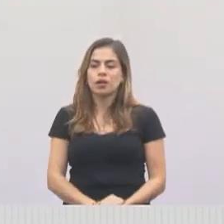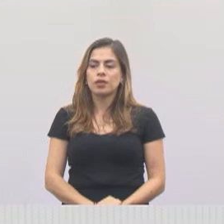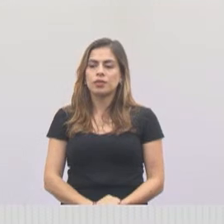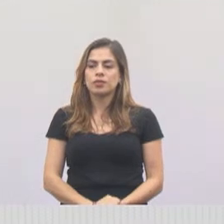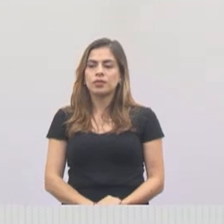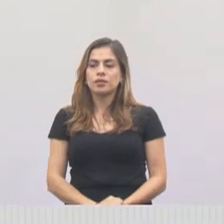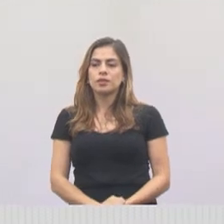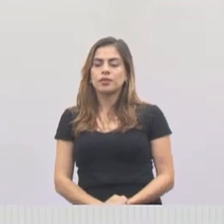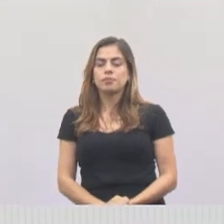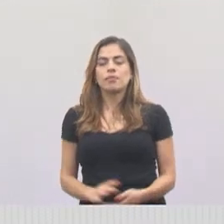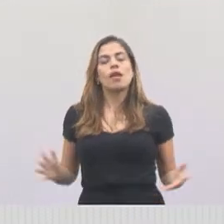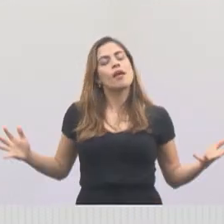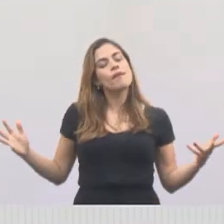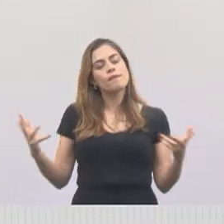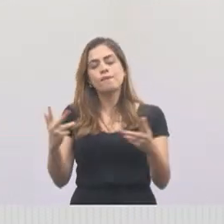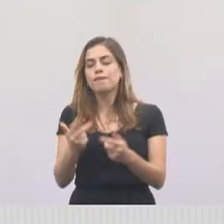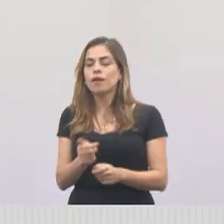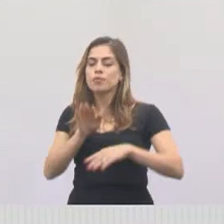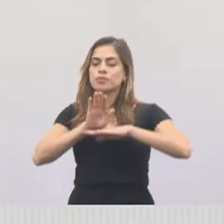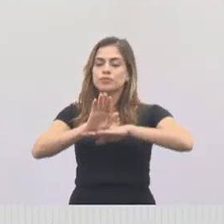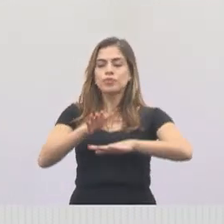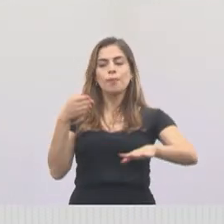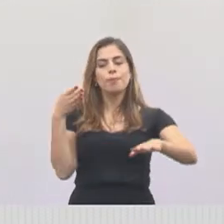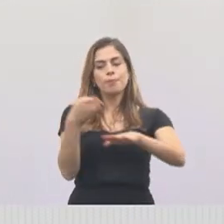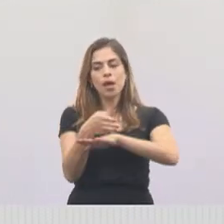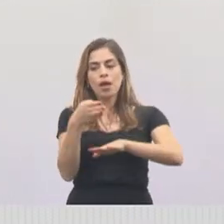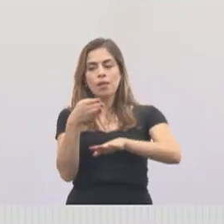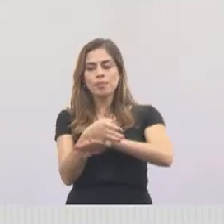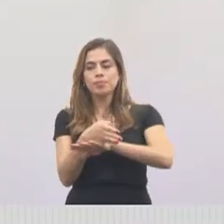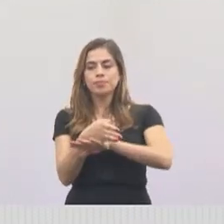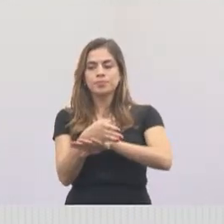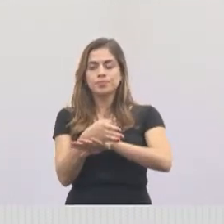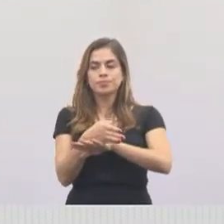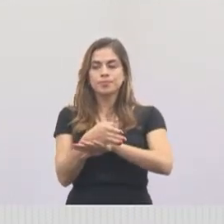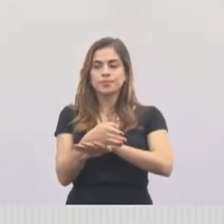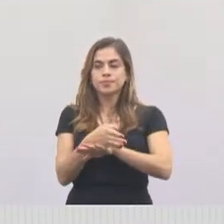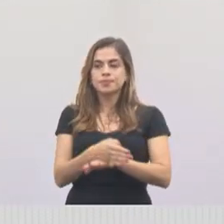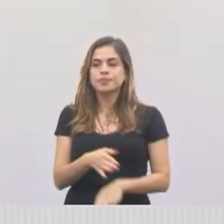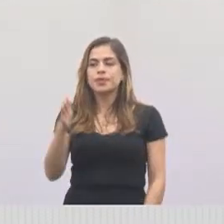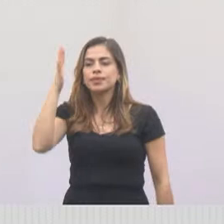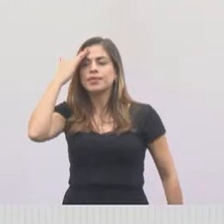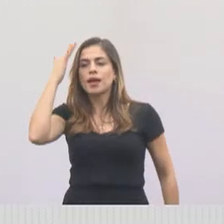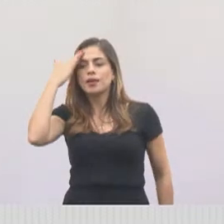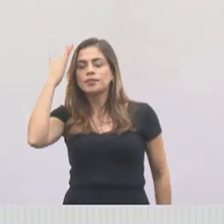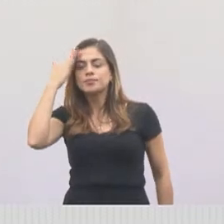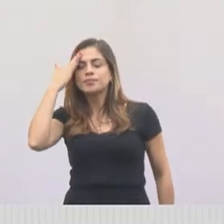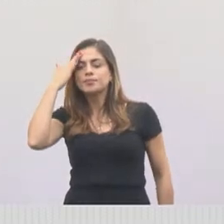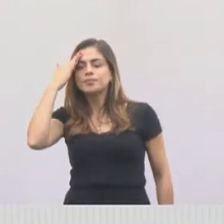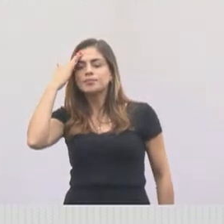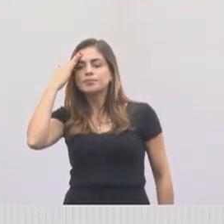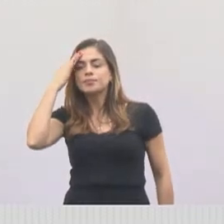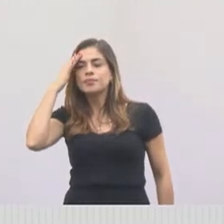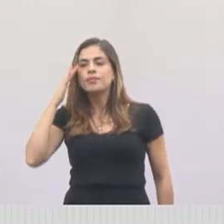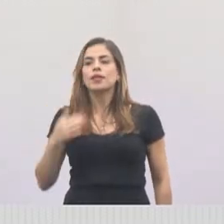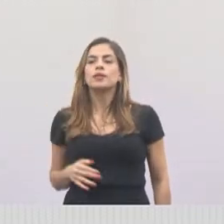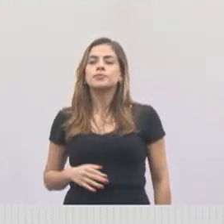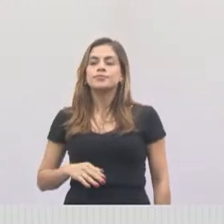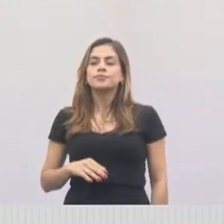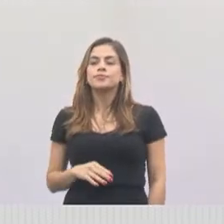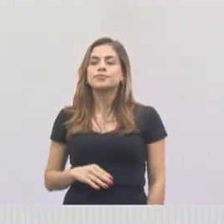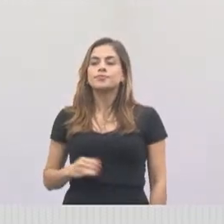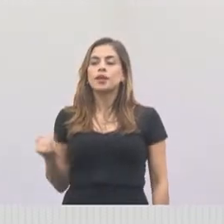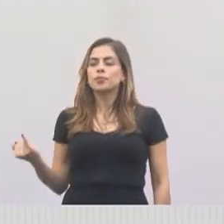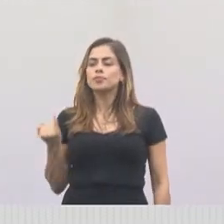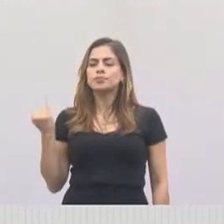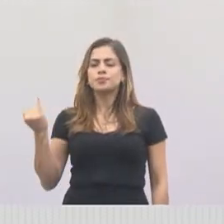Vamos ajudar, vamos participar. E saibam que isso é uma coisa divina,